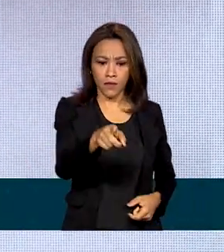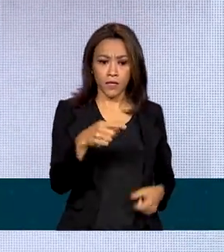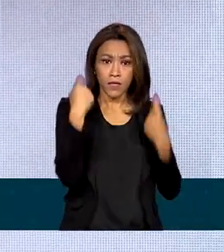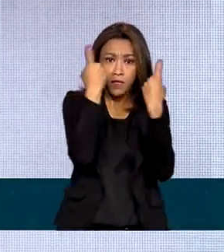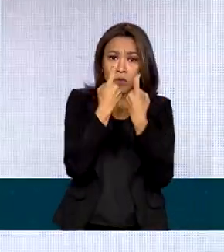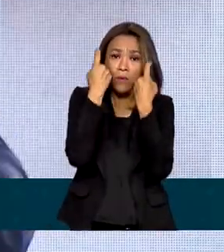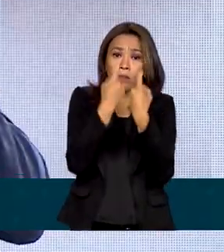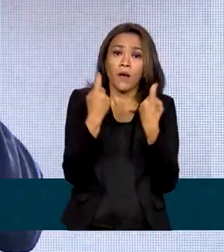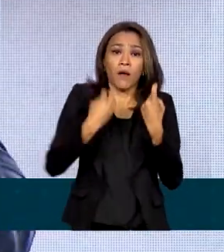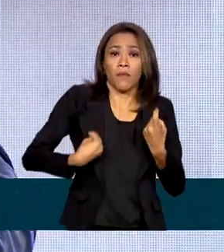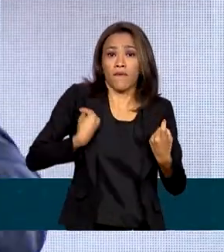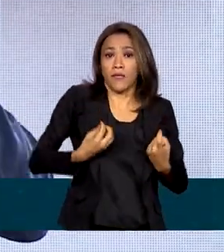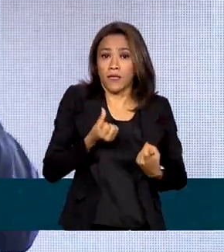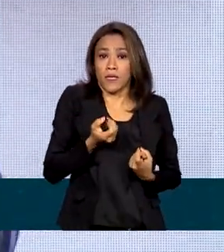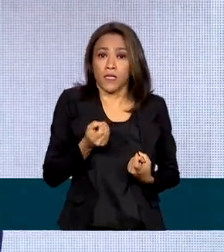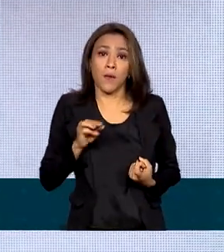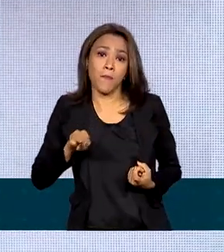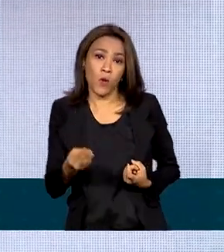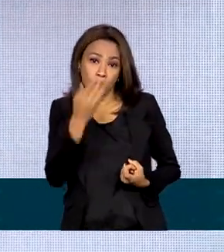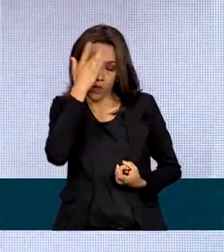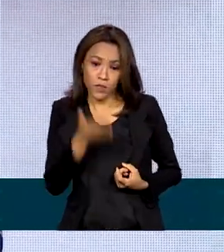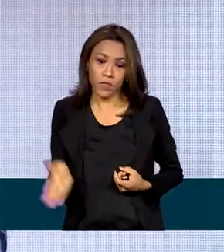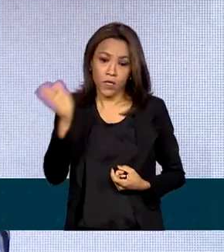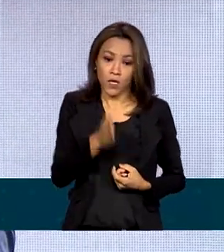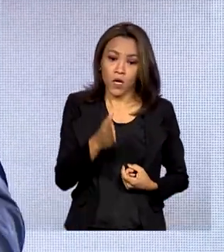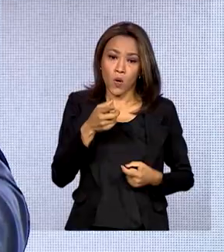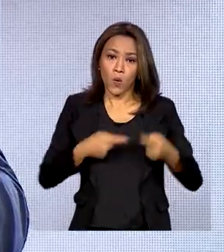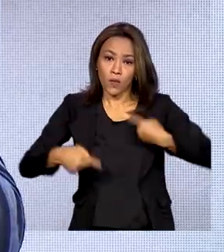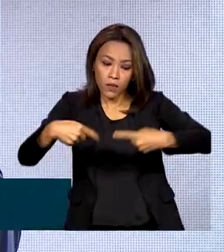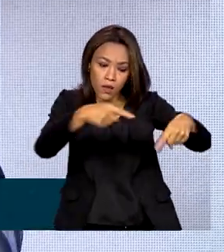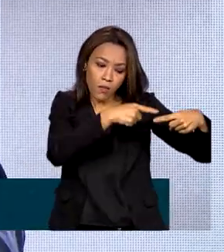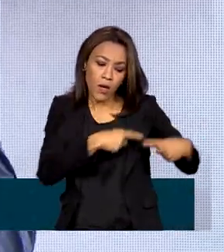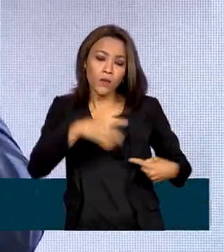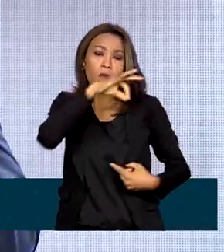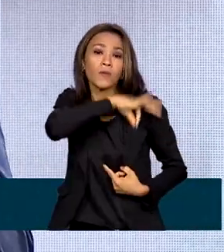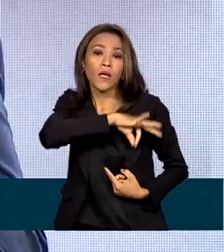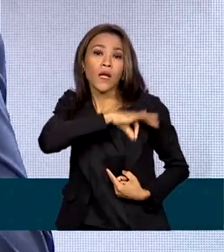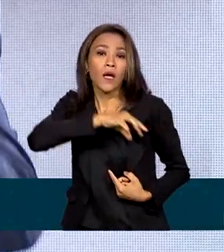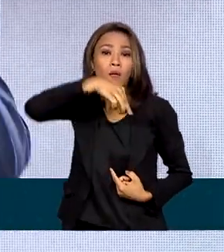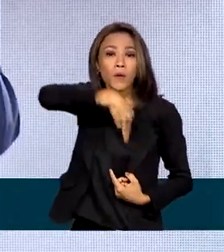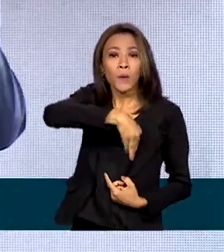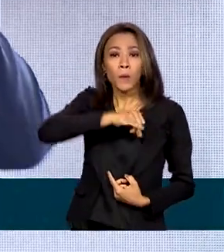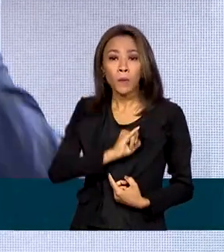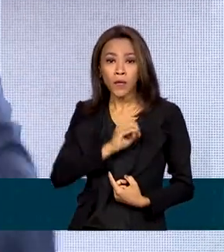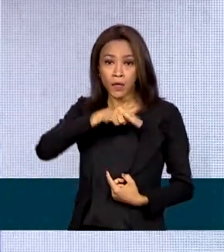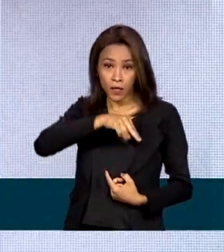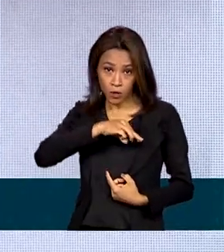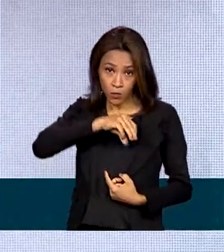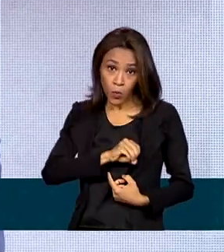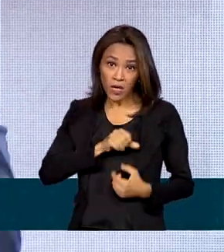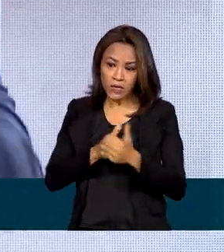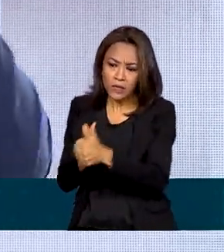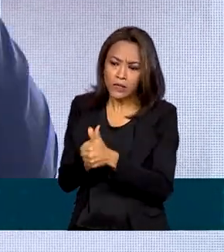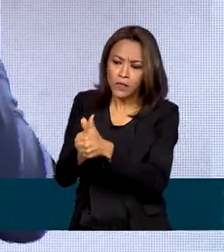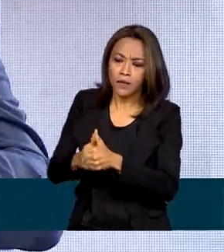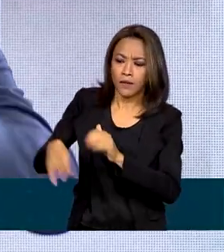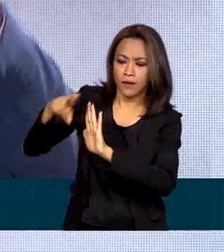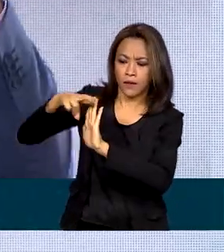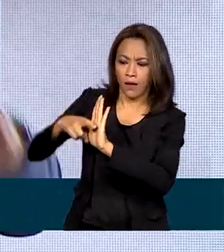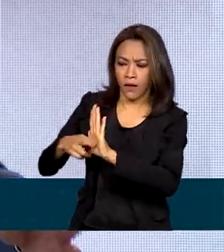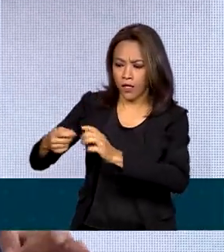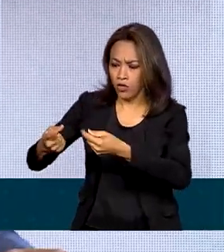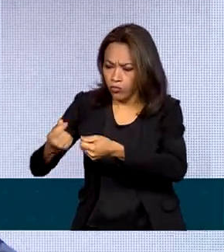milhões de brasileiros. O debate do salário mínimo, ele não pode ser pautado pelo Deus Mercado. Quem